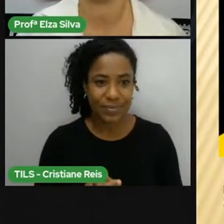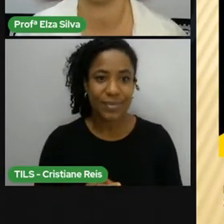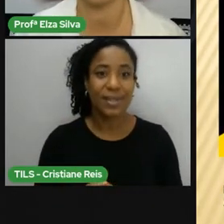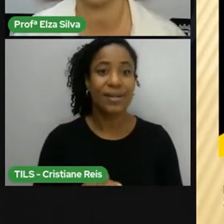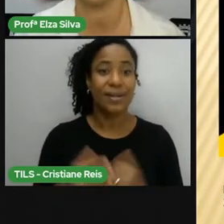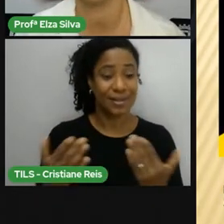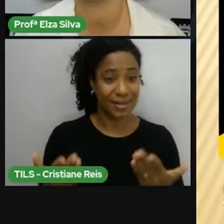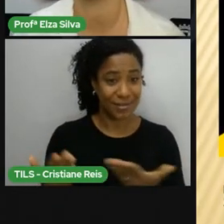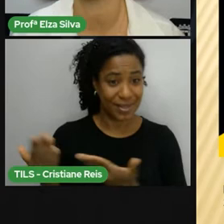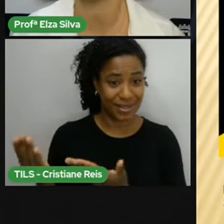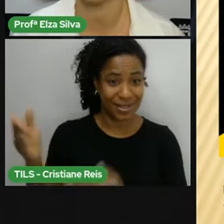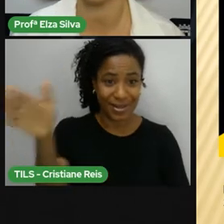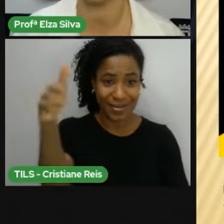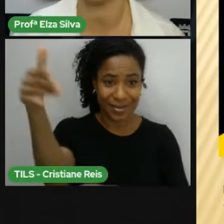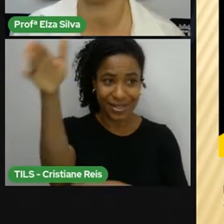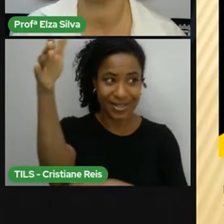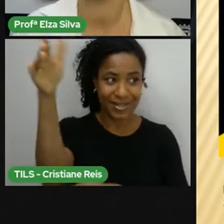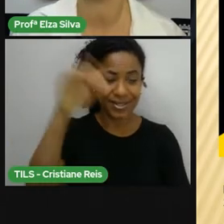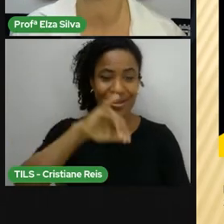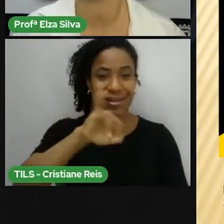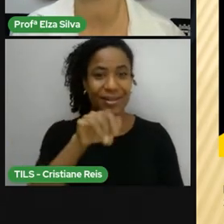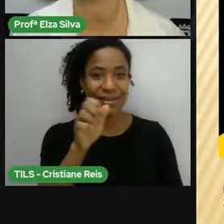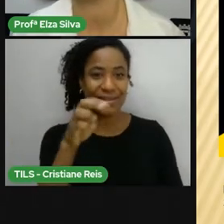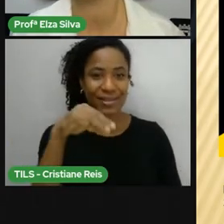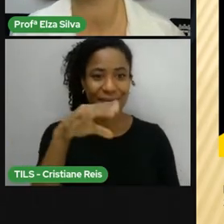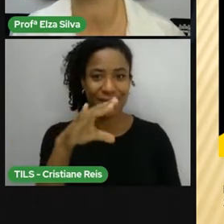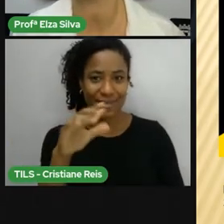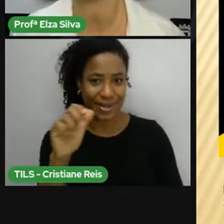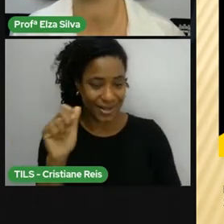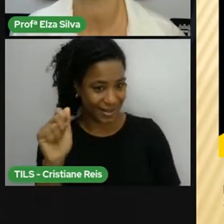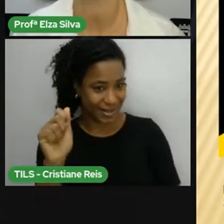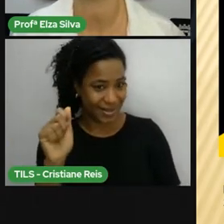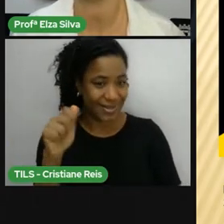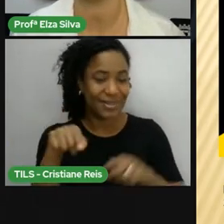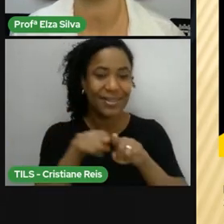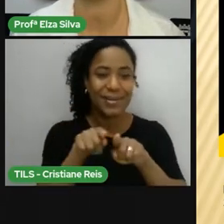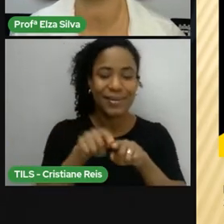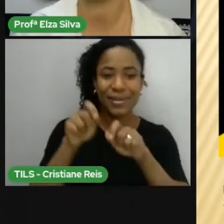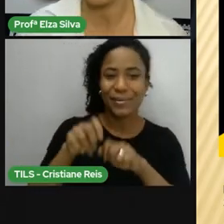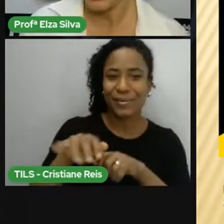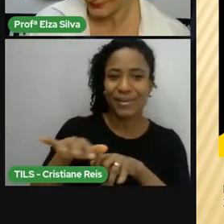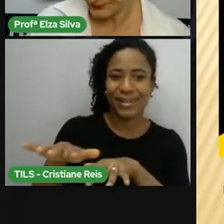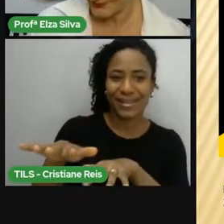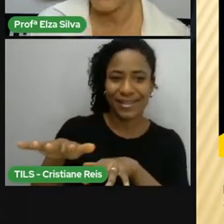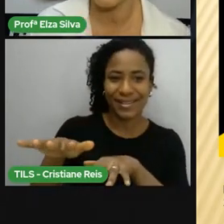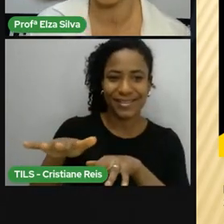Jamaica Jamaica é a Jamaica The United Kingdom O Reino Unido